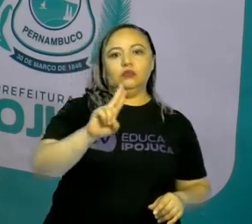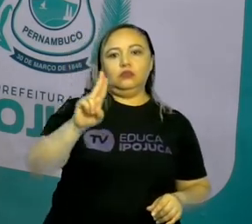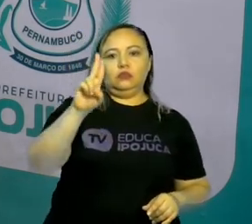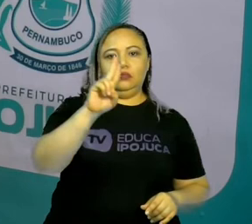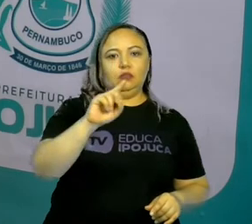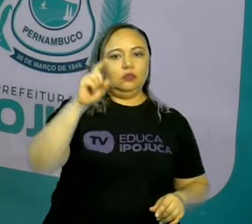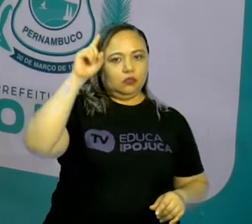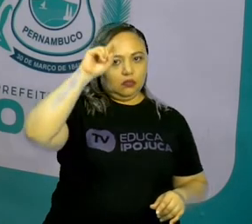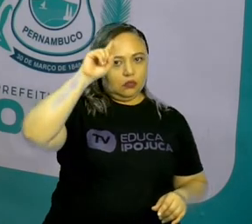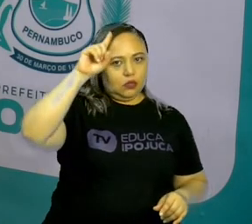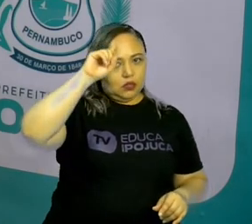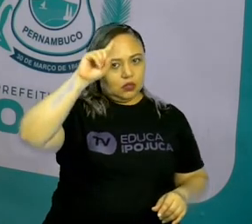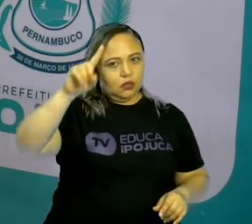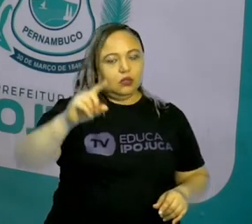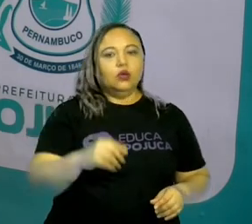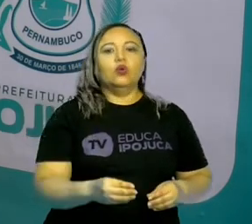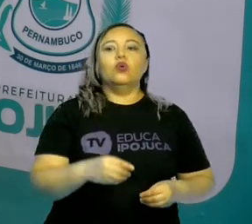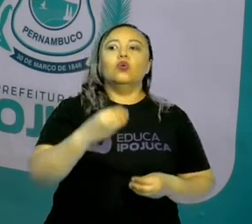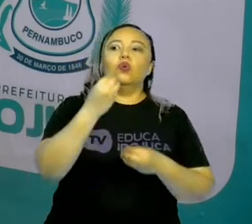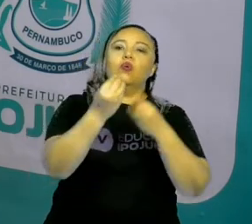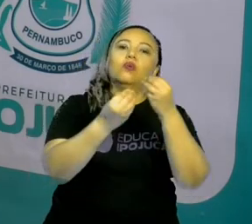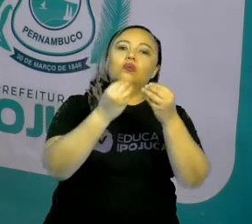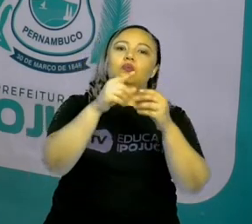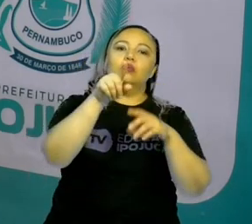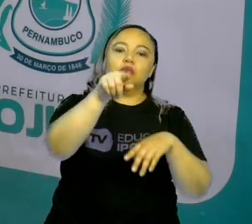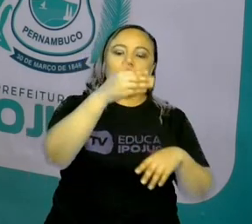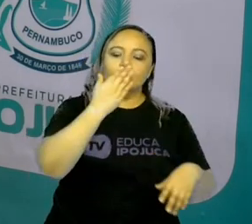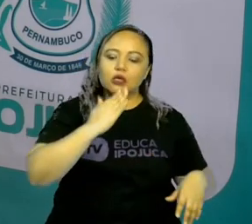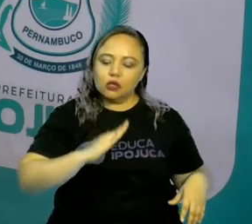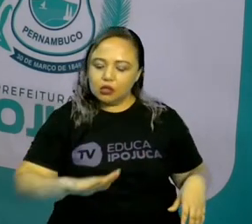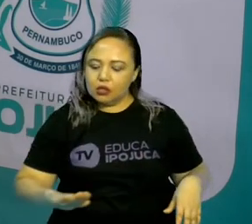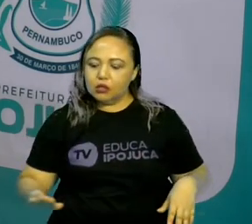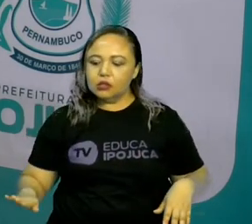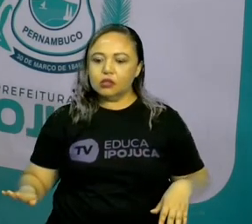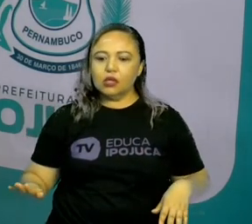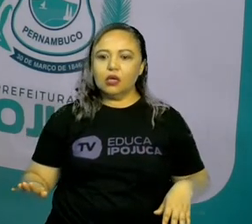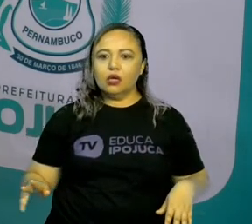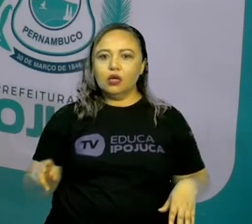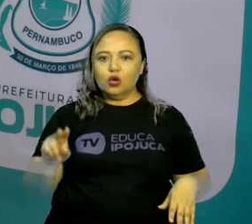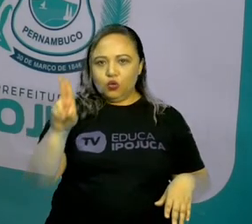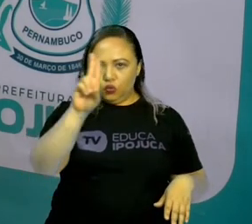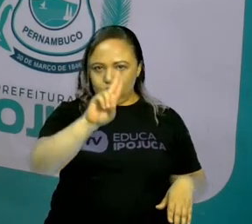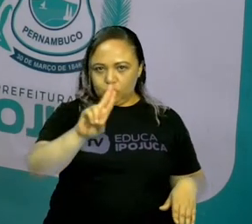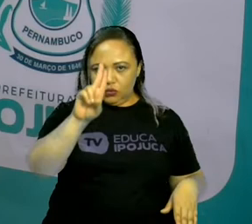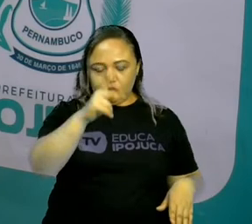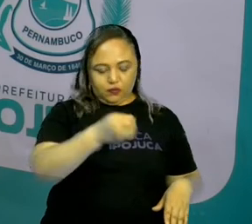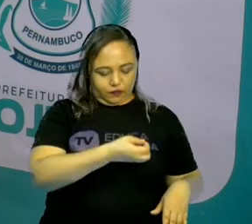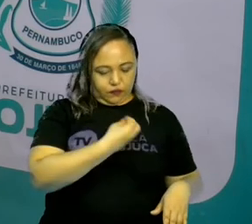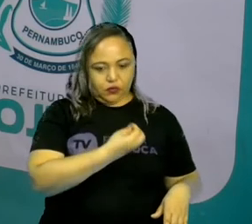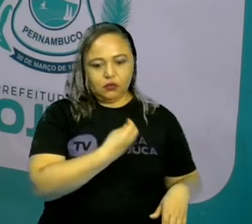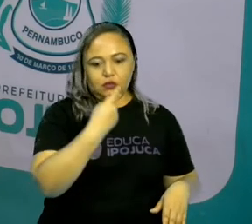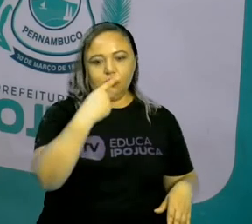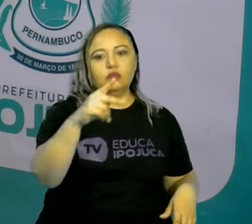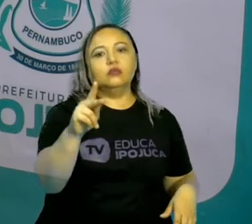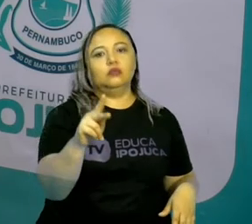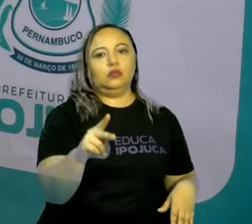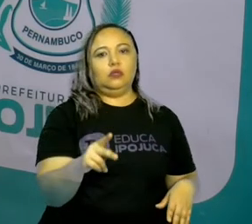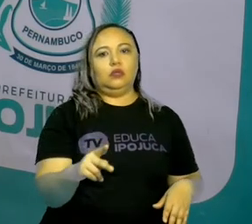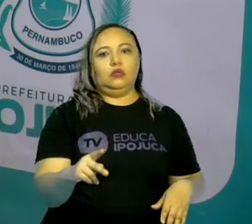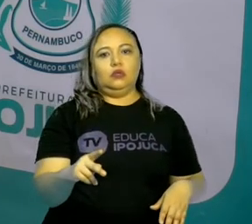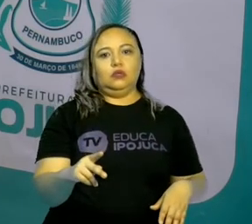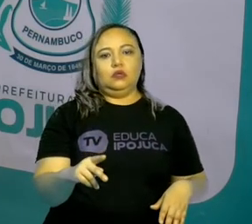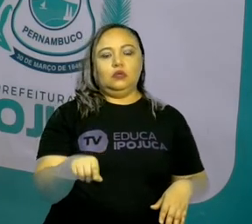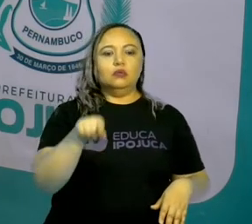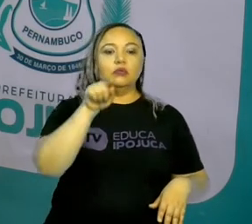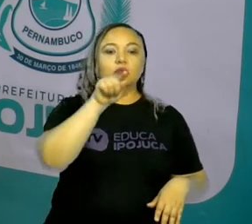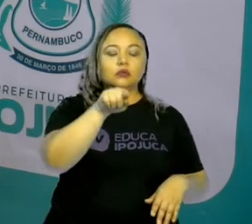como criança, utiliza o número nas suas atividades do dia a dia? Será